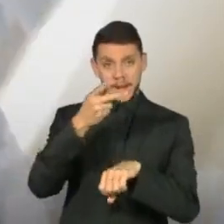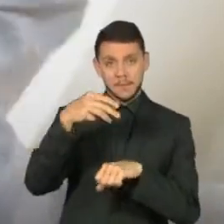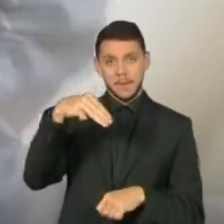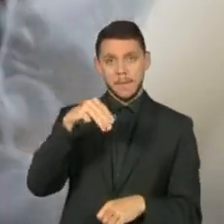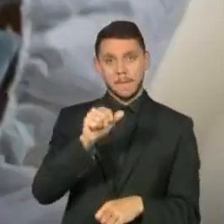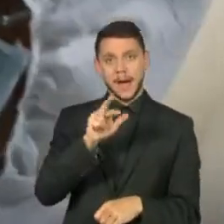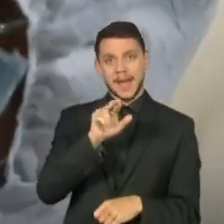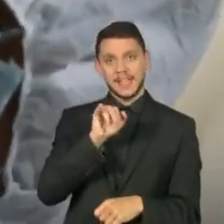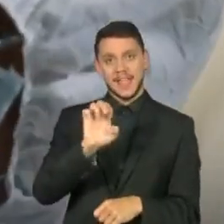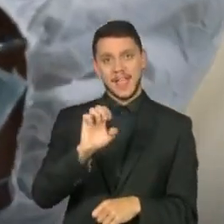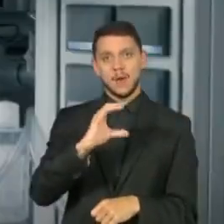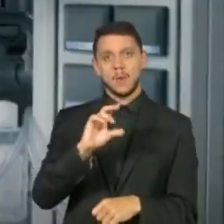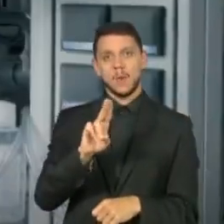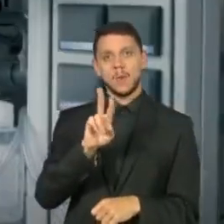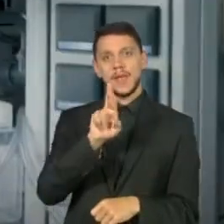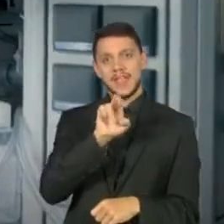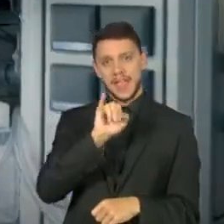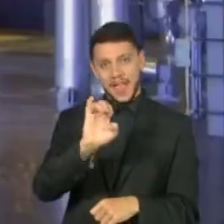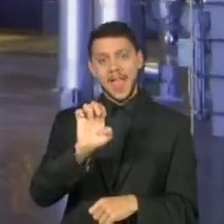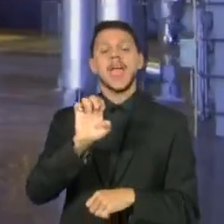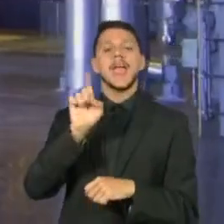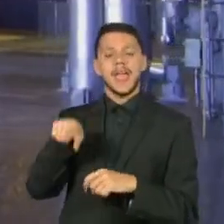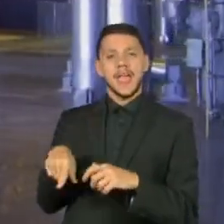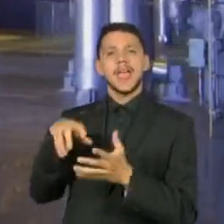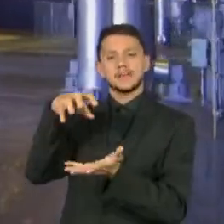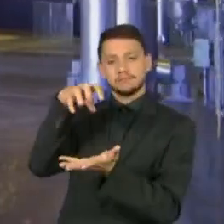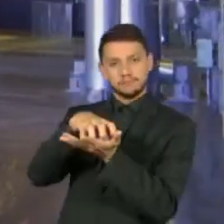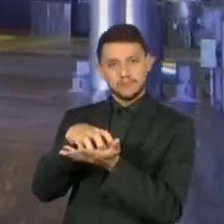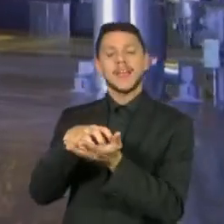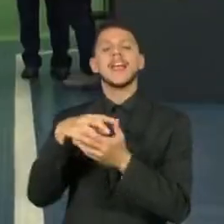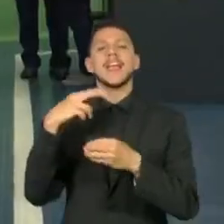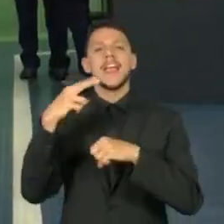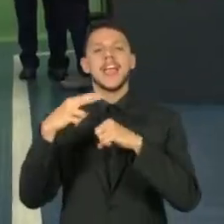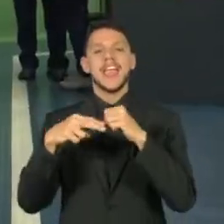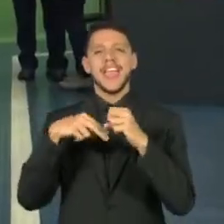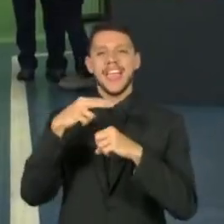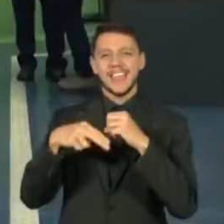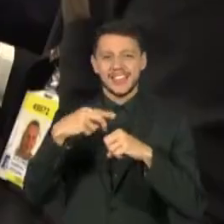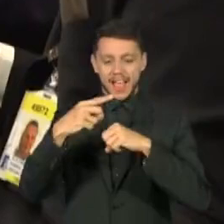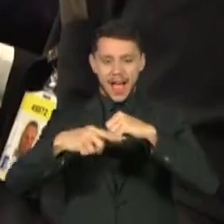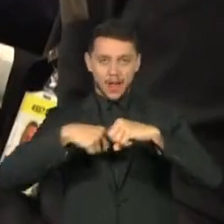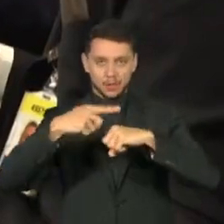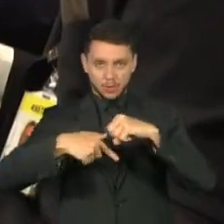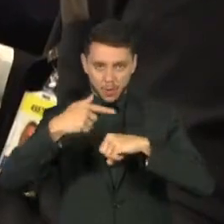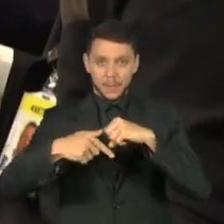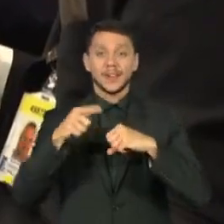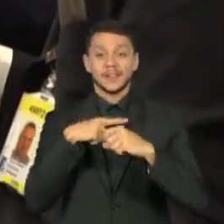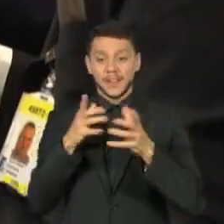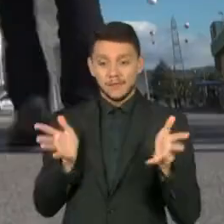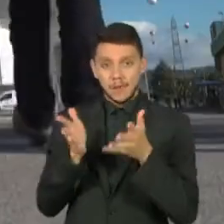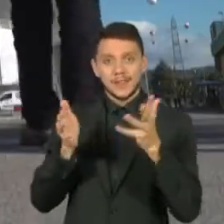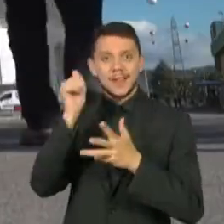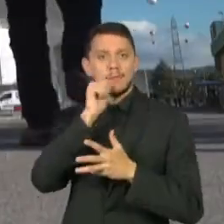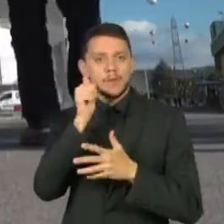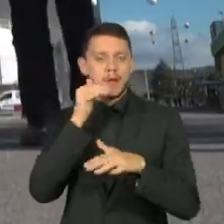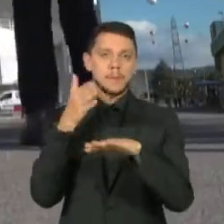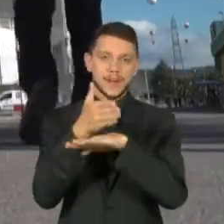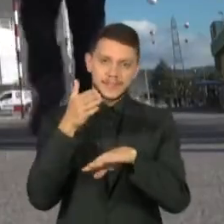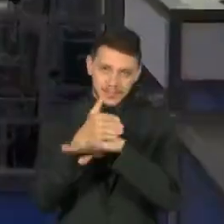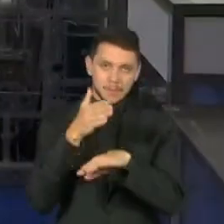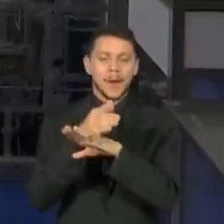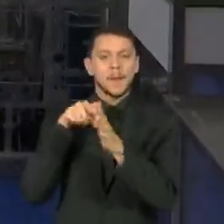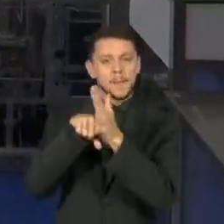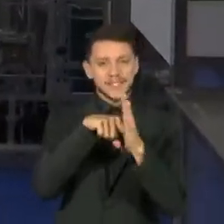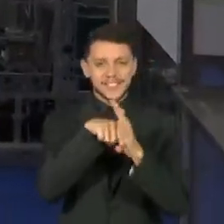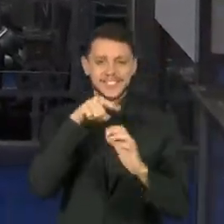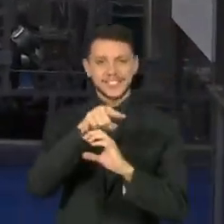Agência Internacional de Energia Atômica, ligada à ONU, para fomentar a participação feminina na pesquisa científica dedicada à energia nuclear.